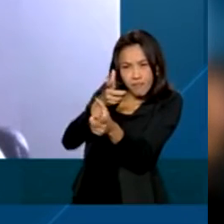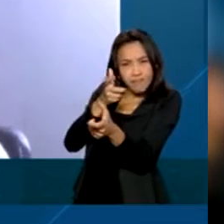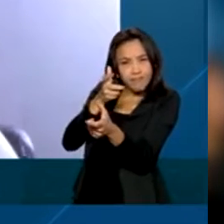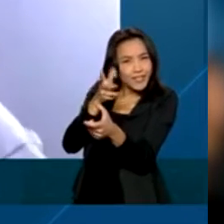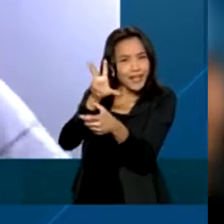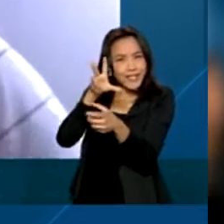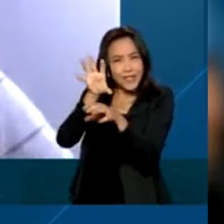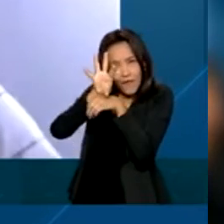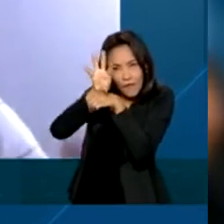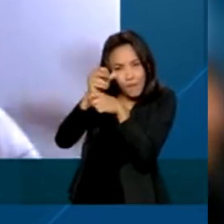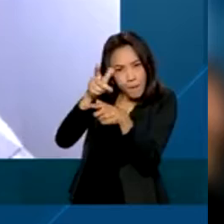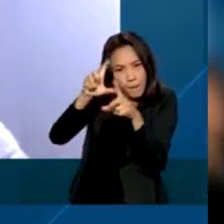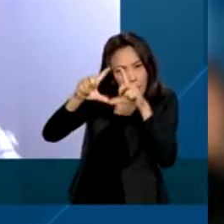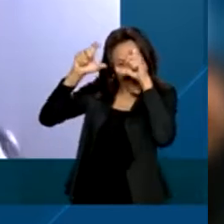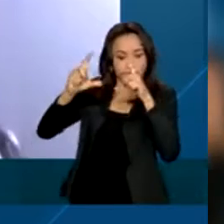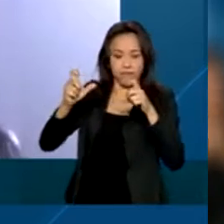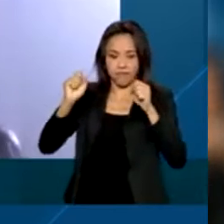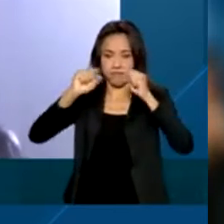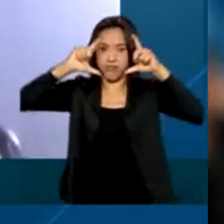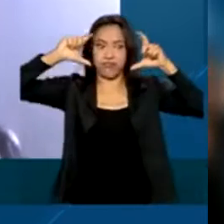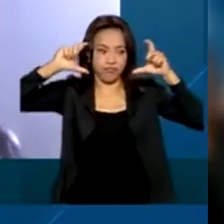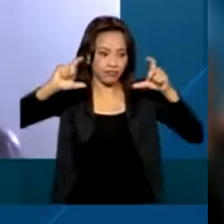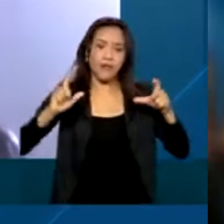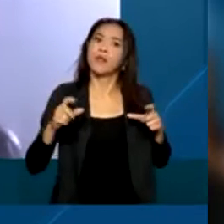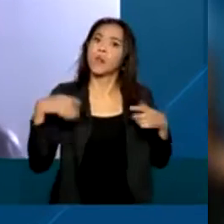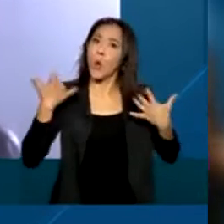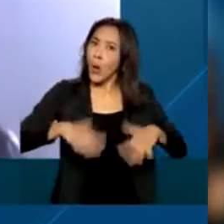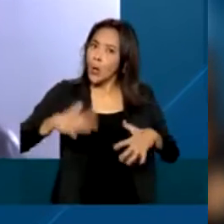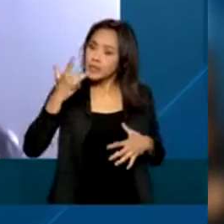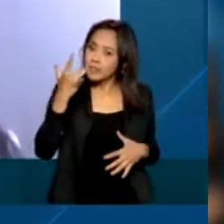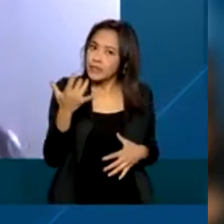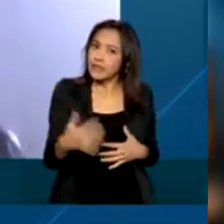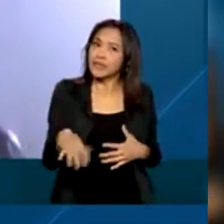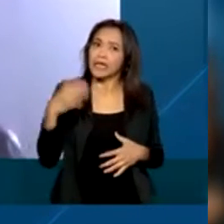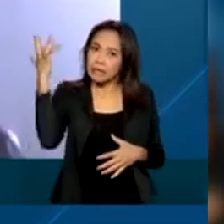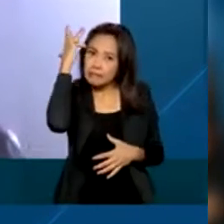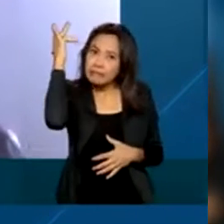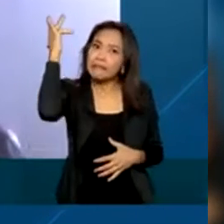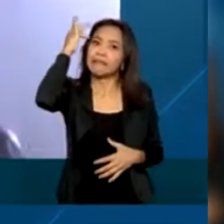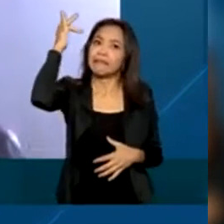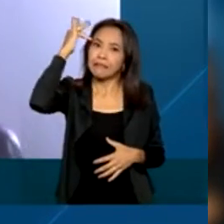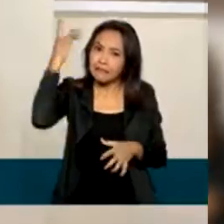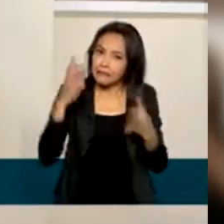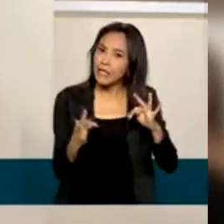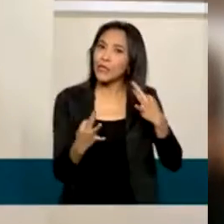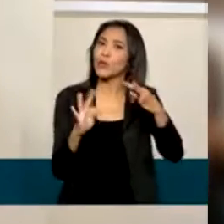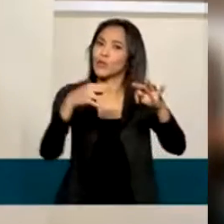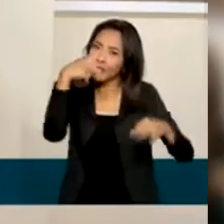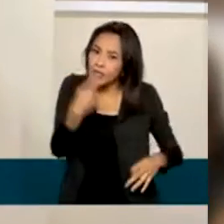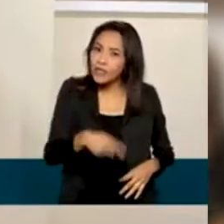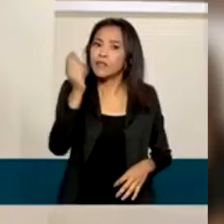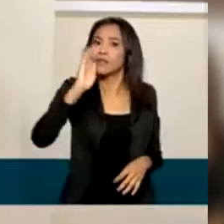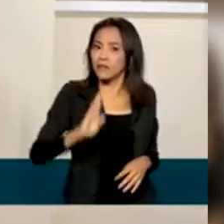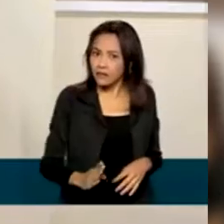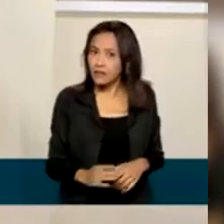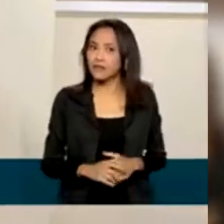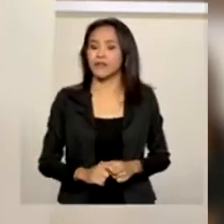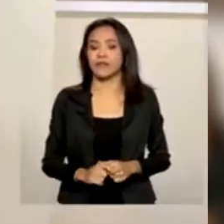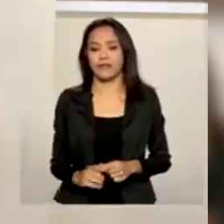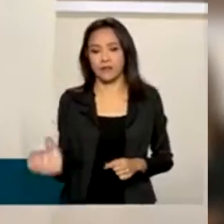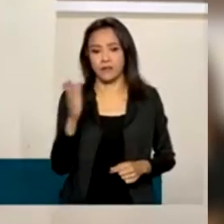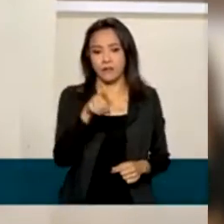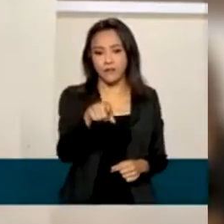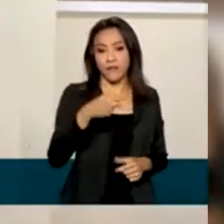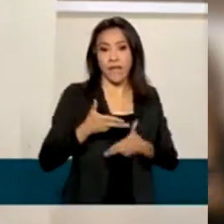Então é um negócio assim que é até assustador, o nível de tecnologia é feito no Brasil, A engenharia é nossa, com tecnologia é nossa. Tecnologias de